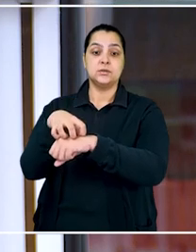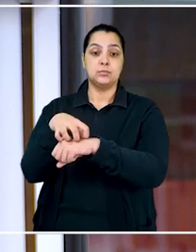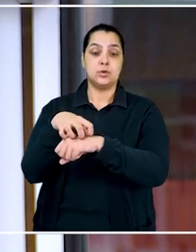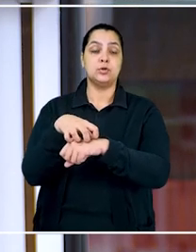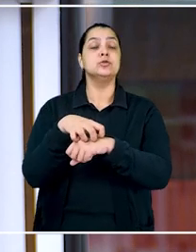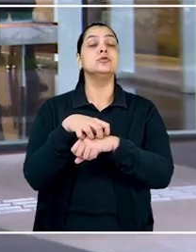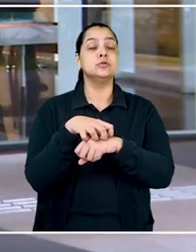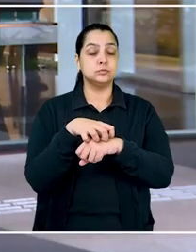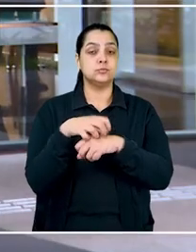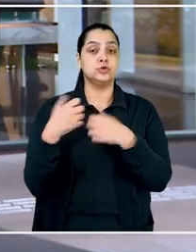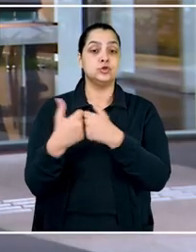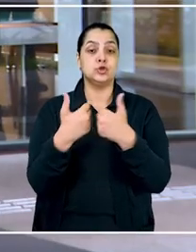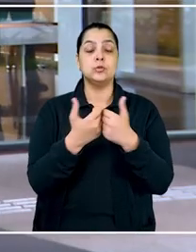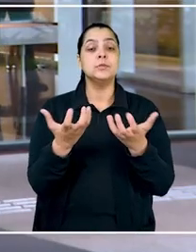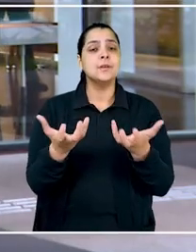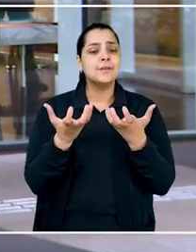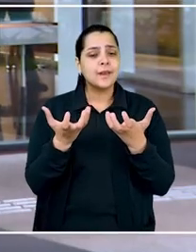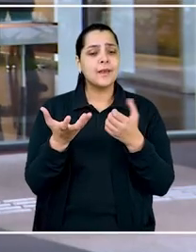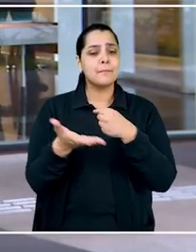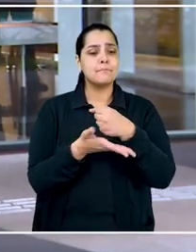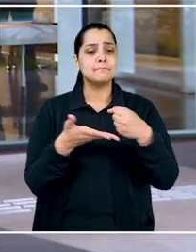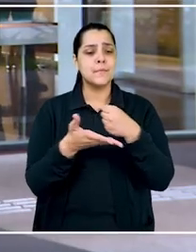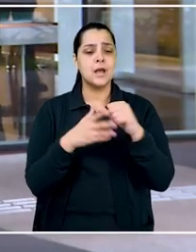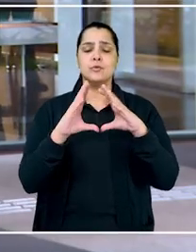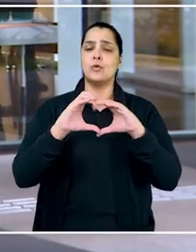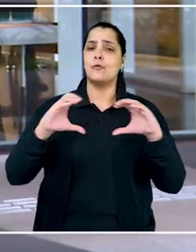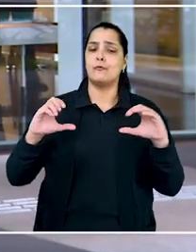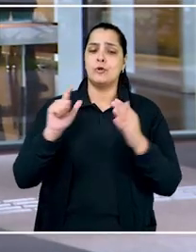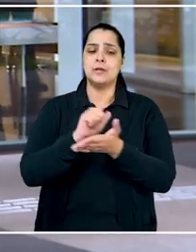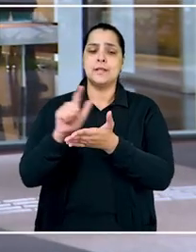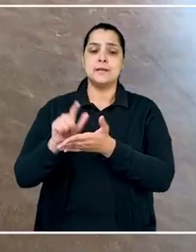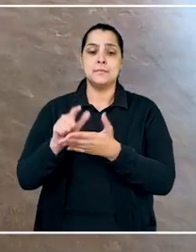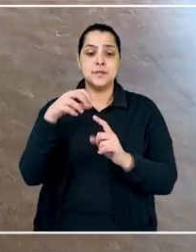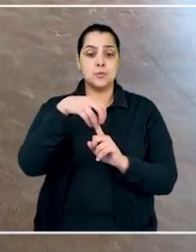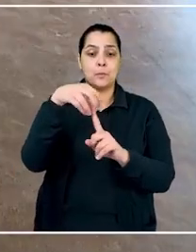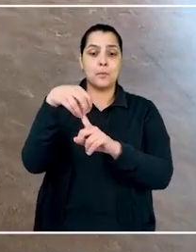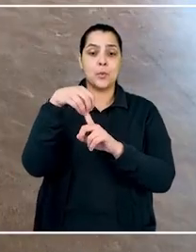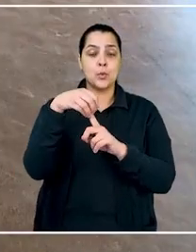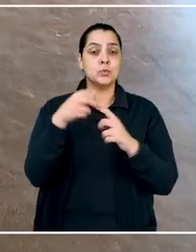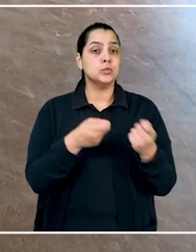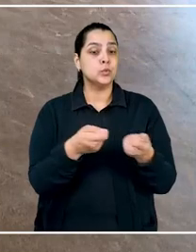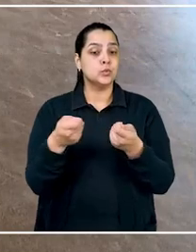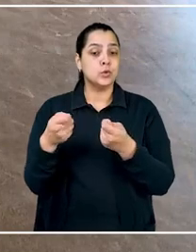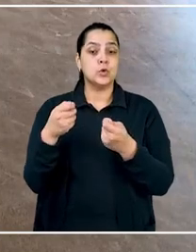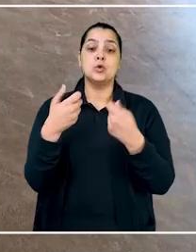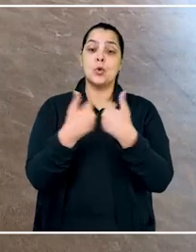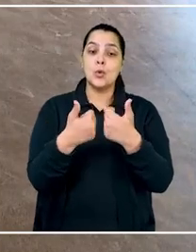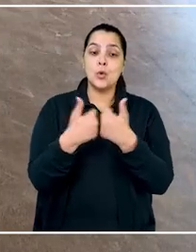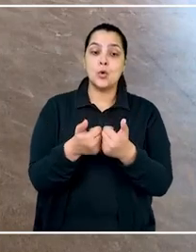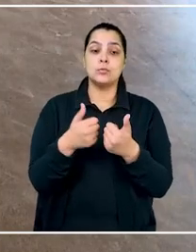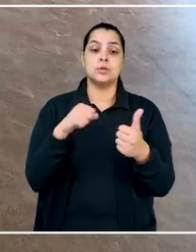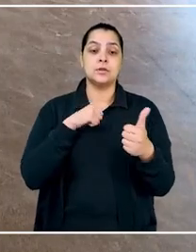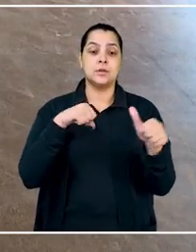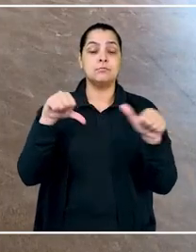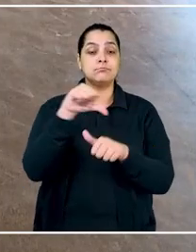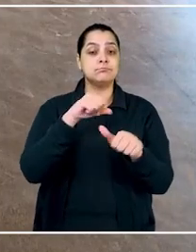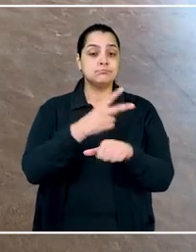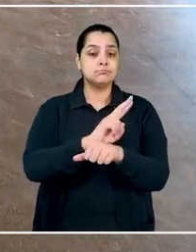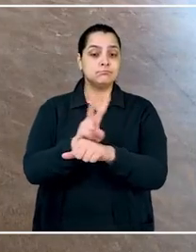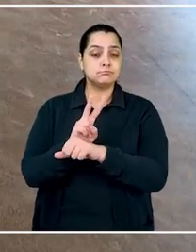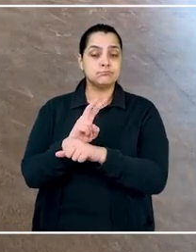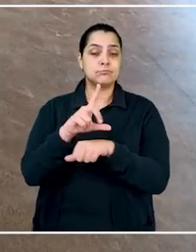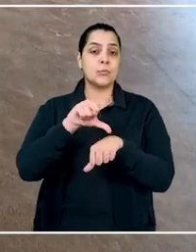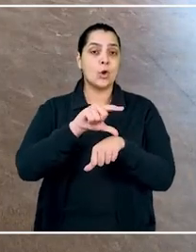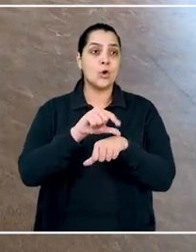transporte coletivo garantisse condições mínimas de conforto e higiene nos pontos de controle, como os locais onde há o